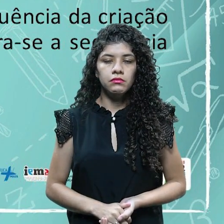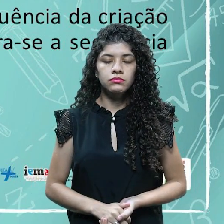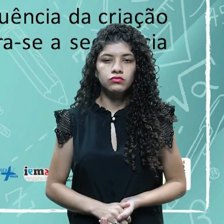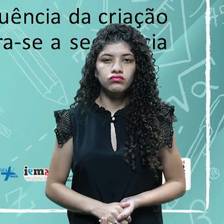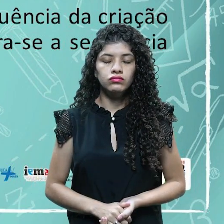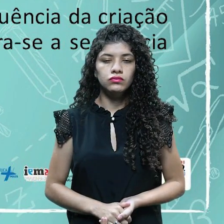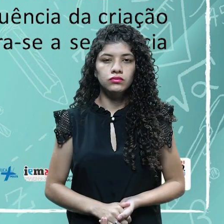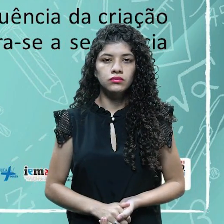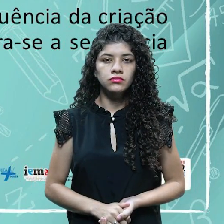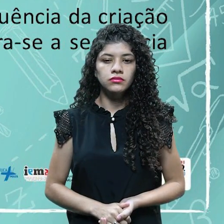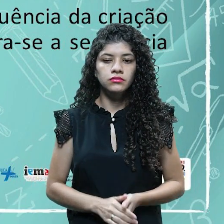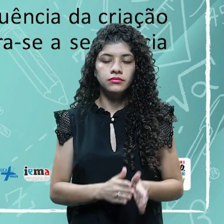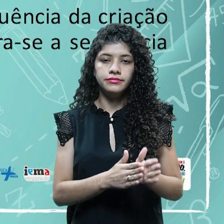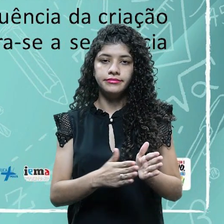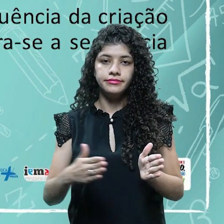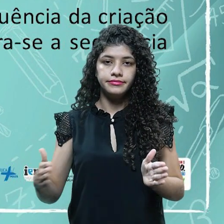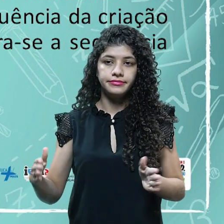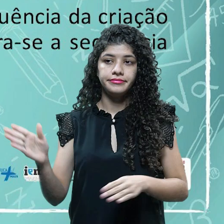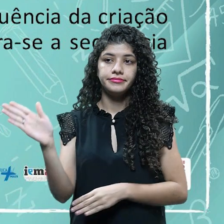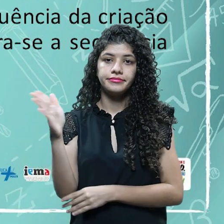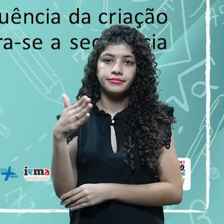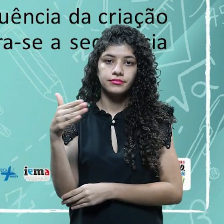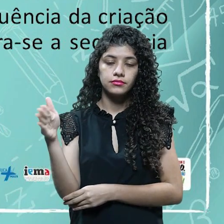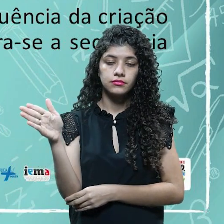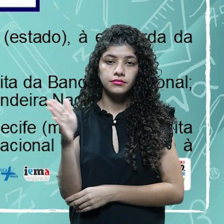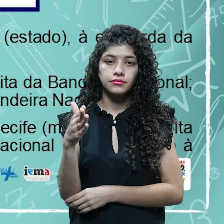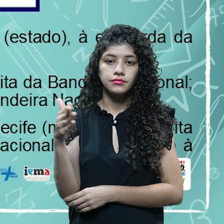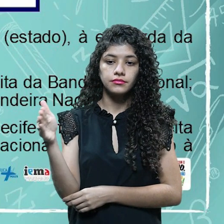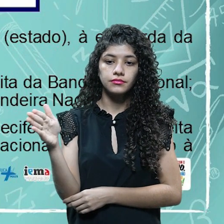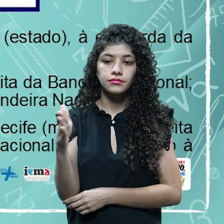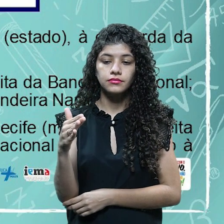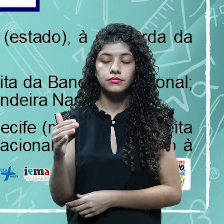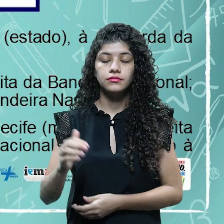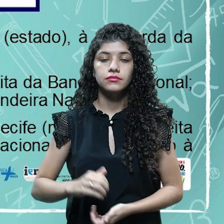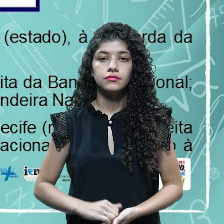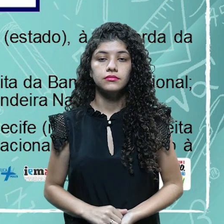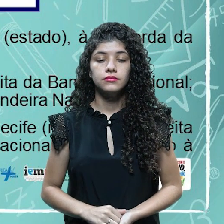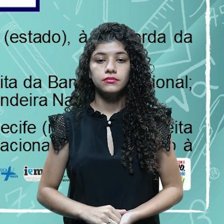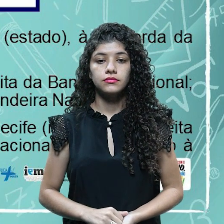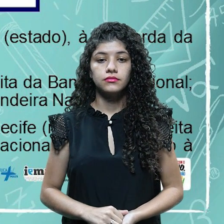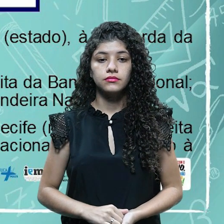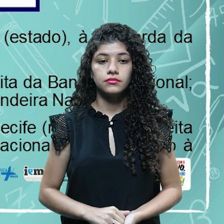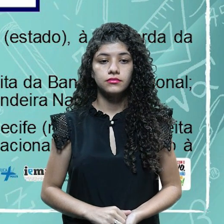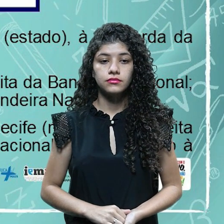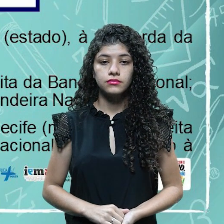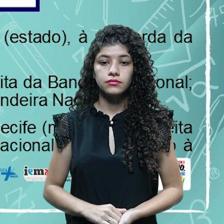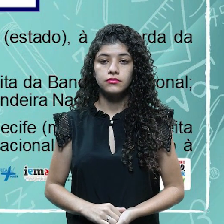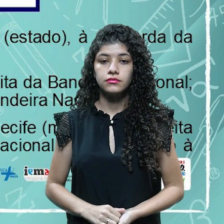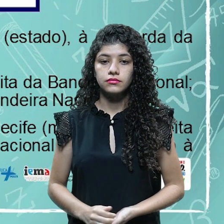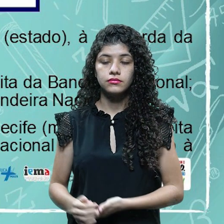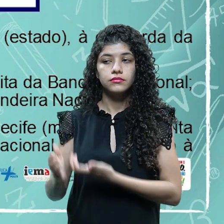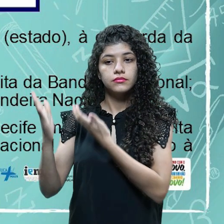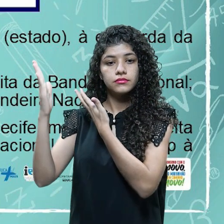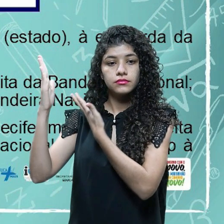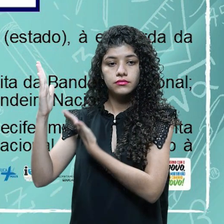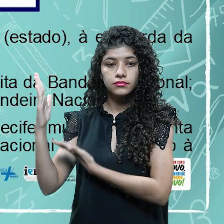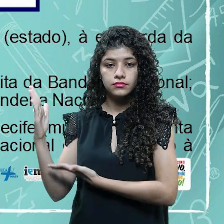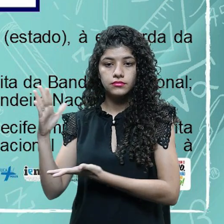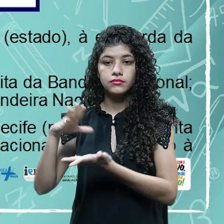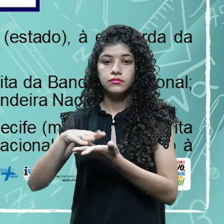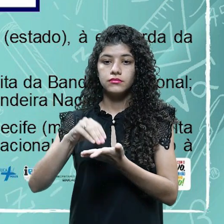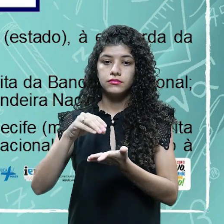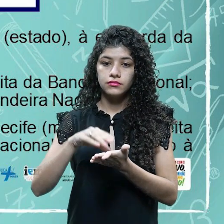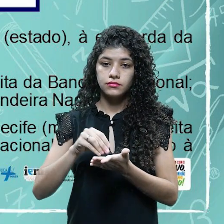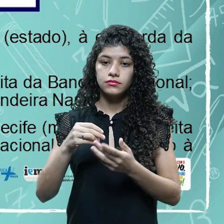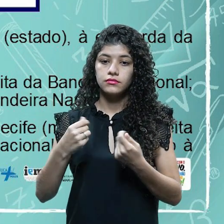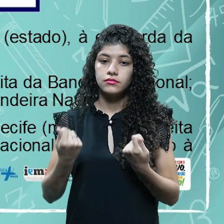criação dos estados do Distrito Federal. Então, aqui a gente tem um modelo, né, o cenário 1, que é esse primeiro,